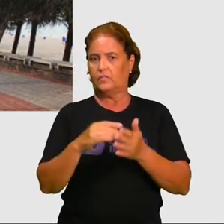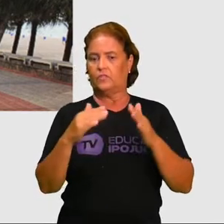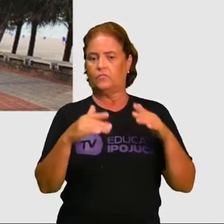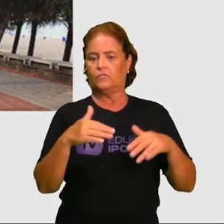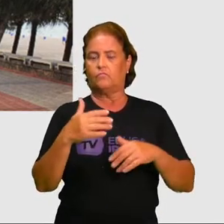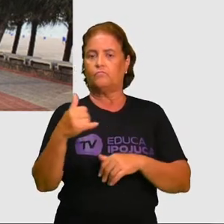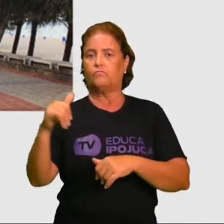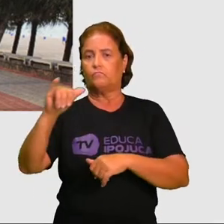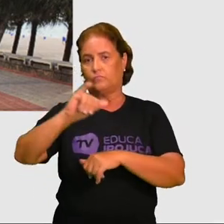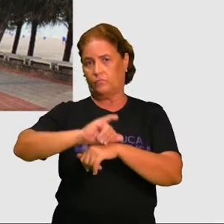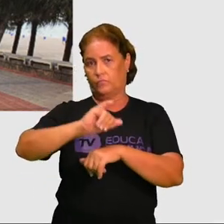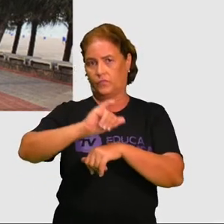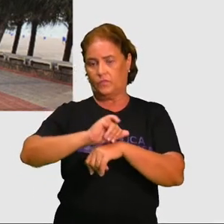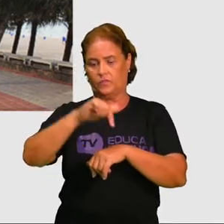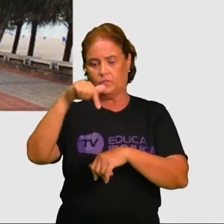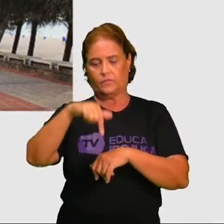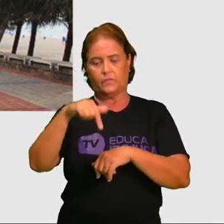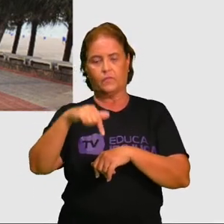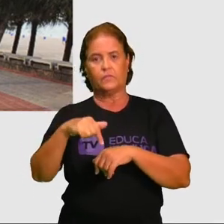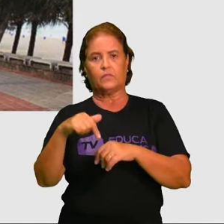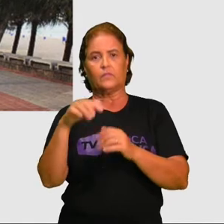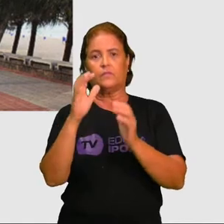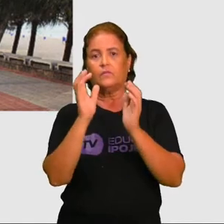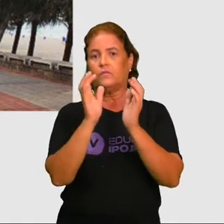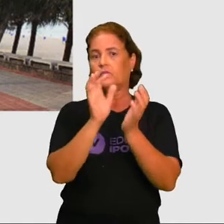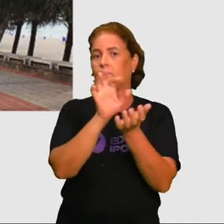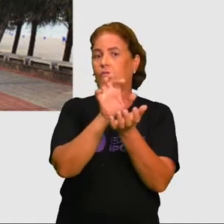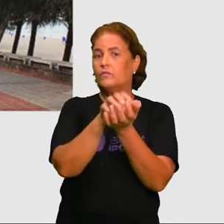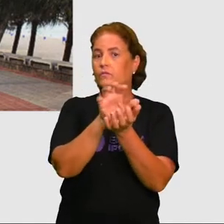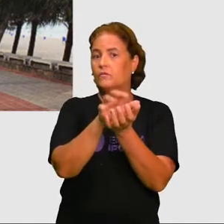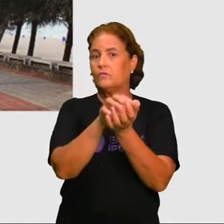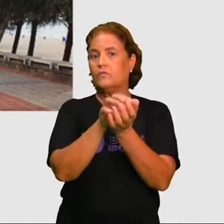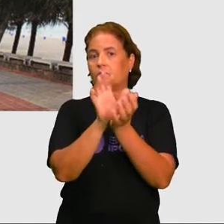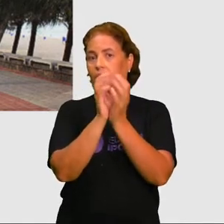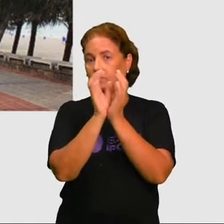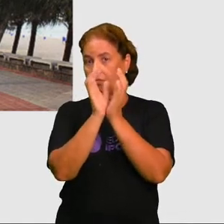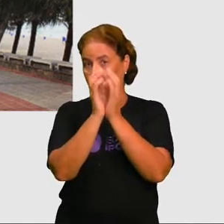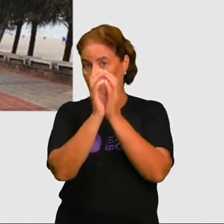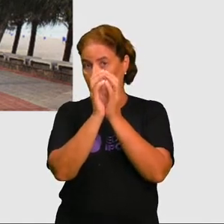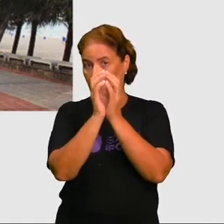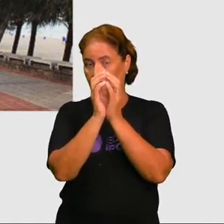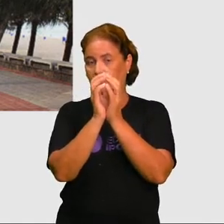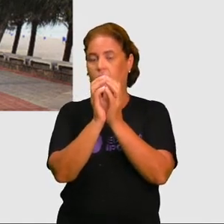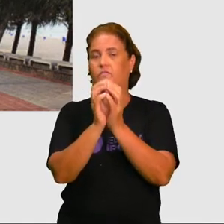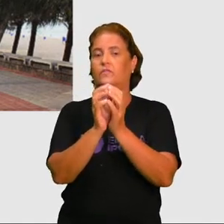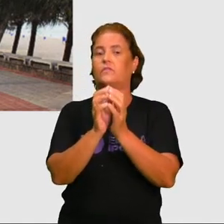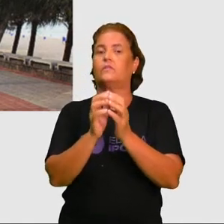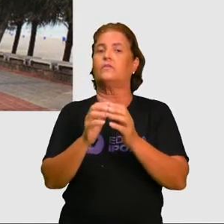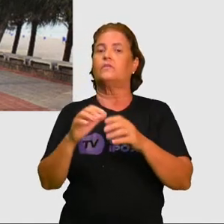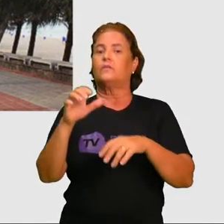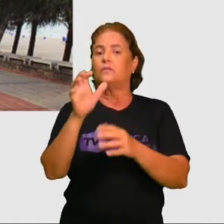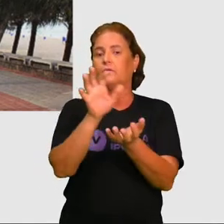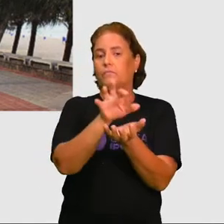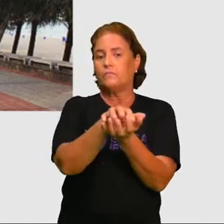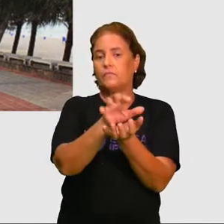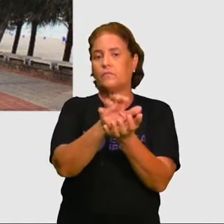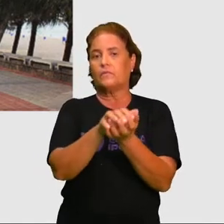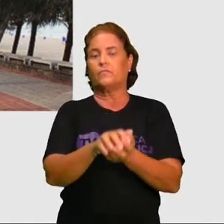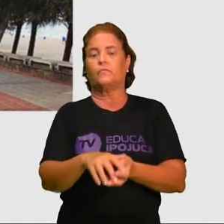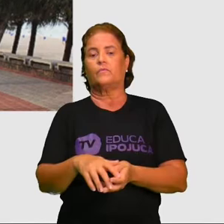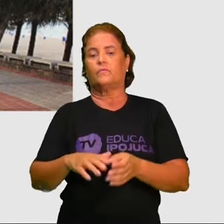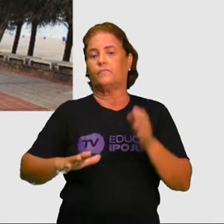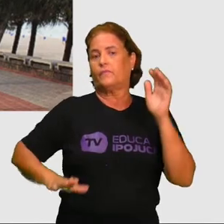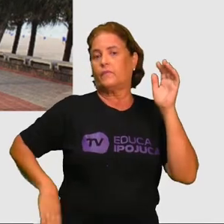Recife. Observe as transformações ocorridas na cidade do Recife, capital de Pernambuco. Olha só essa imagem da Praia de Boa